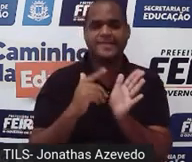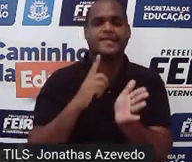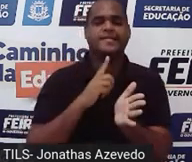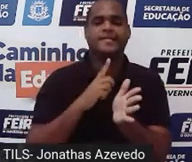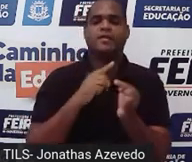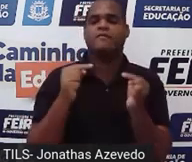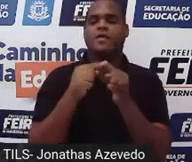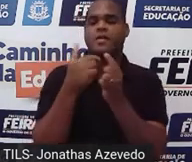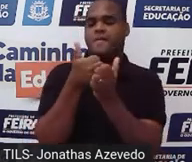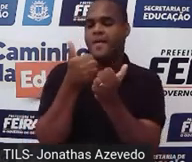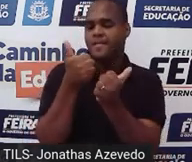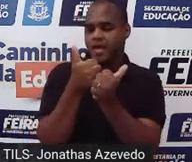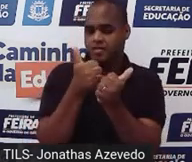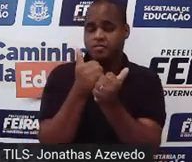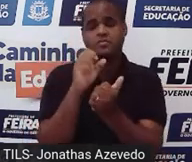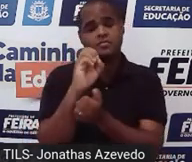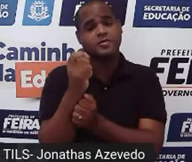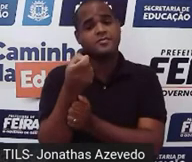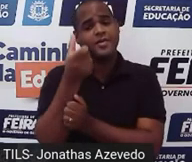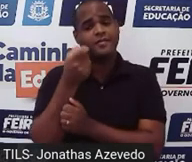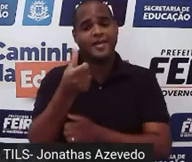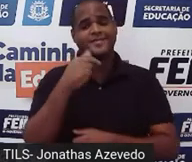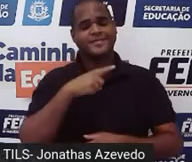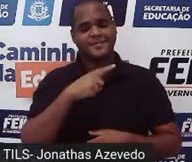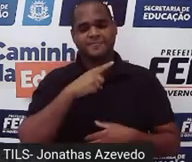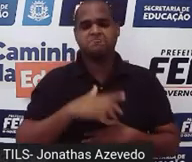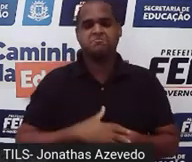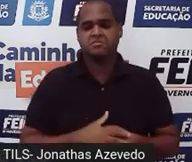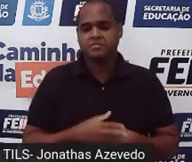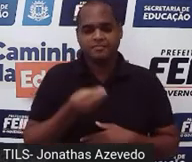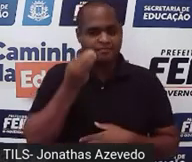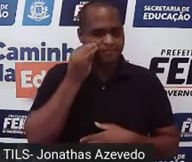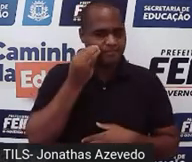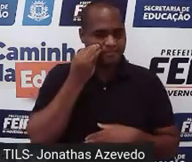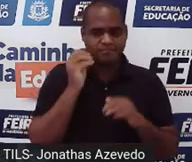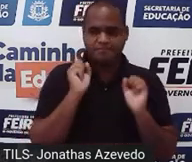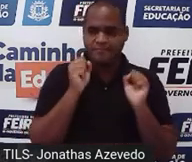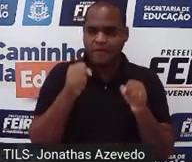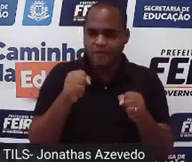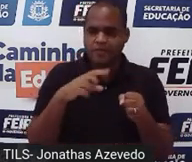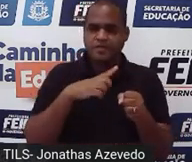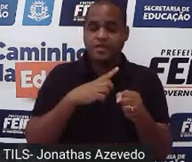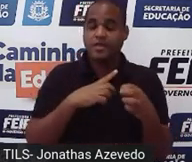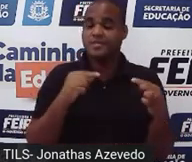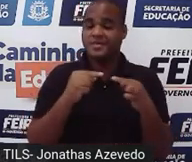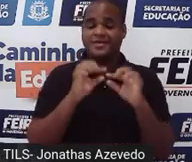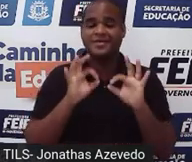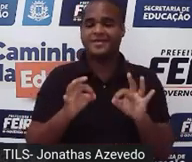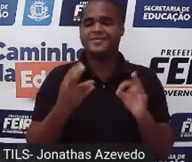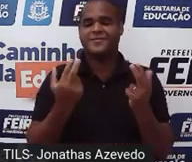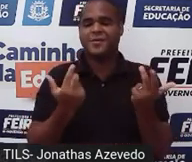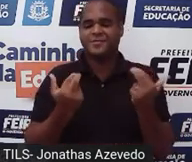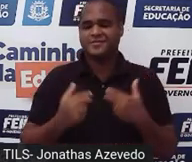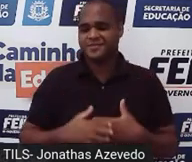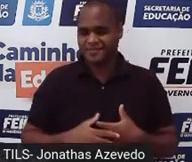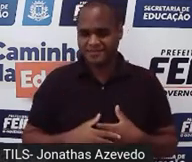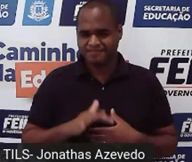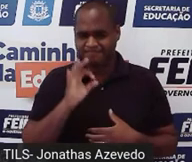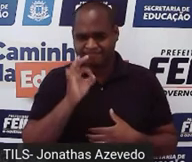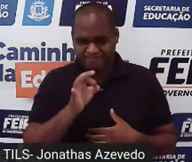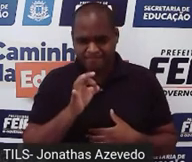próximo do 0. Então, a gente vai tentar colocar ali na reta numérica dessa forma, tá?